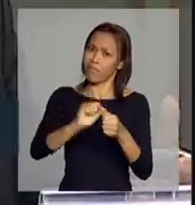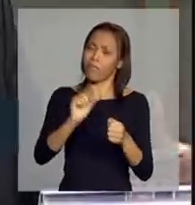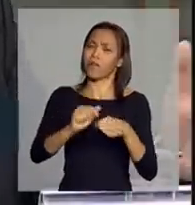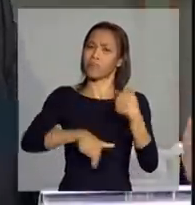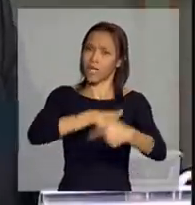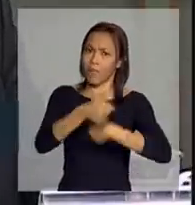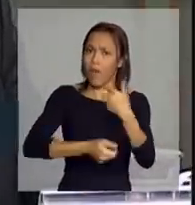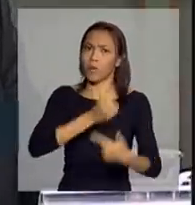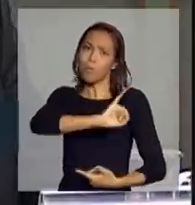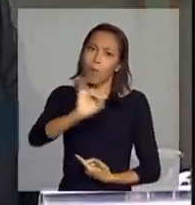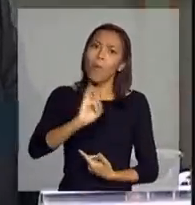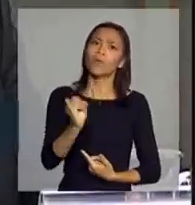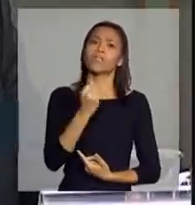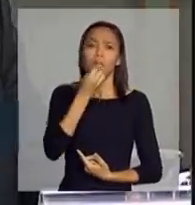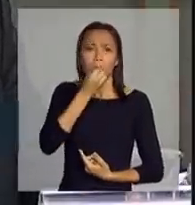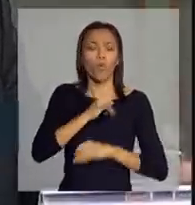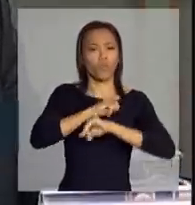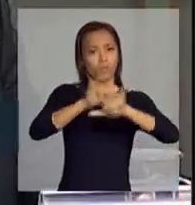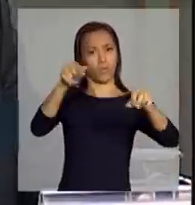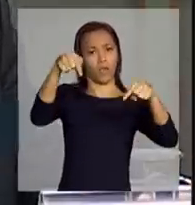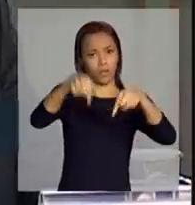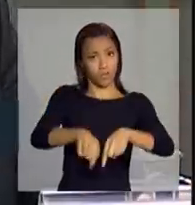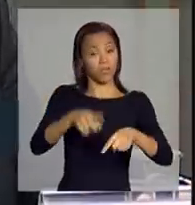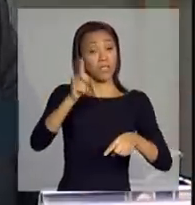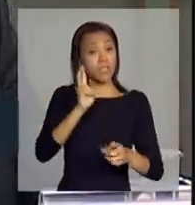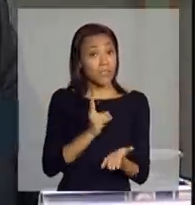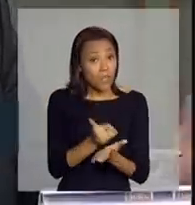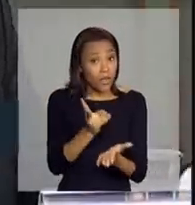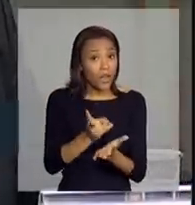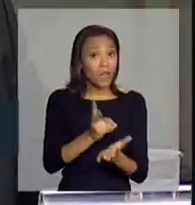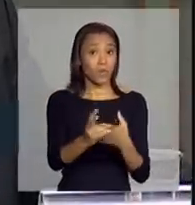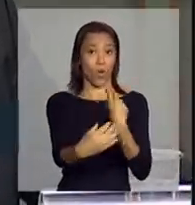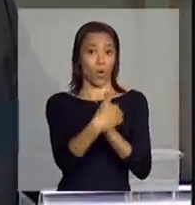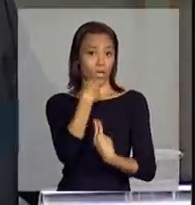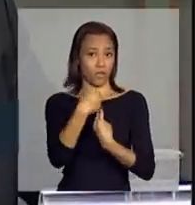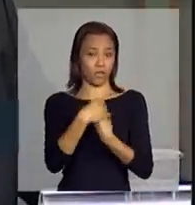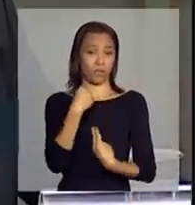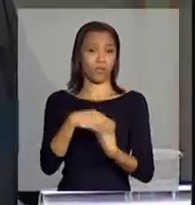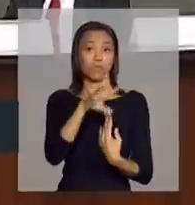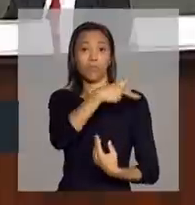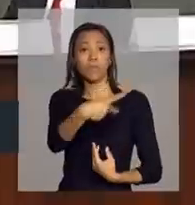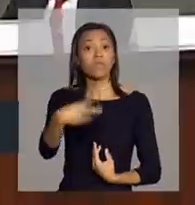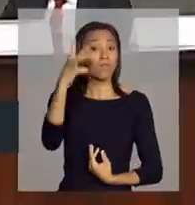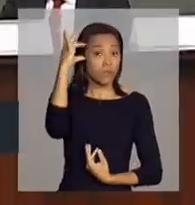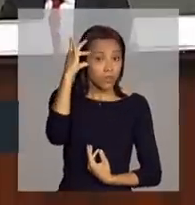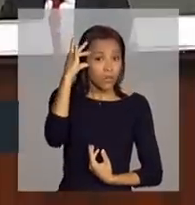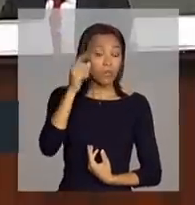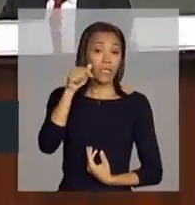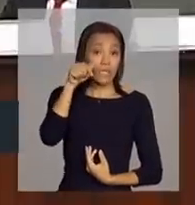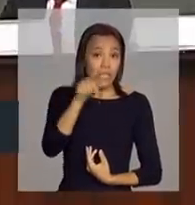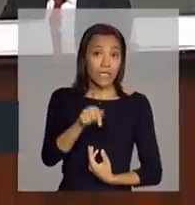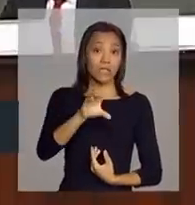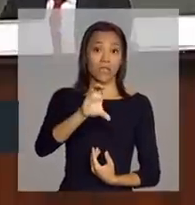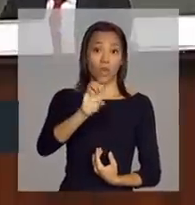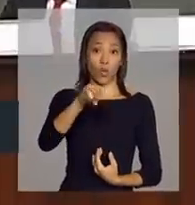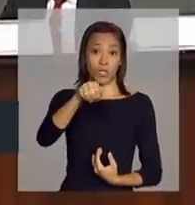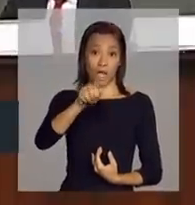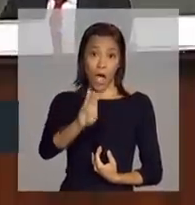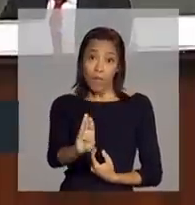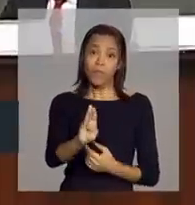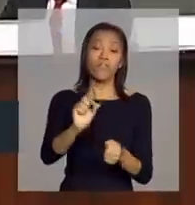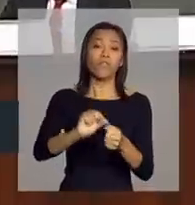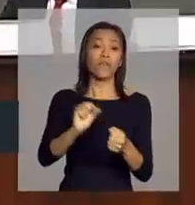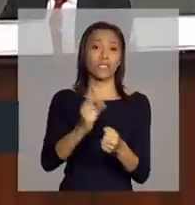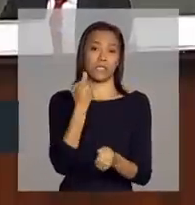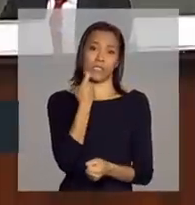as coisas estão evoluindo. Nós conseguimos fazer sob orientação da presidente Dilma, e a Conab fez, agora, na sexta-feira,